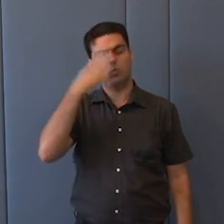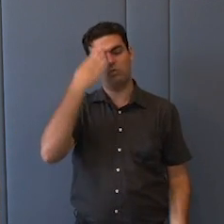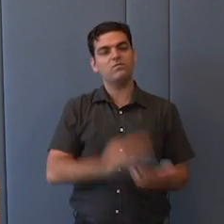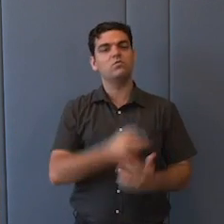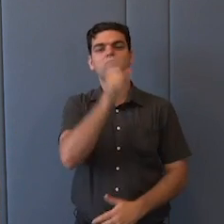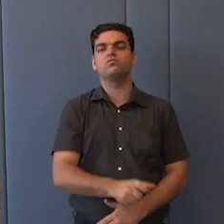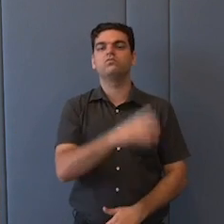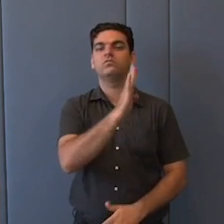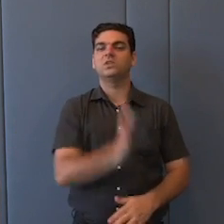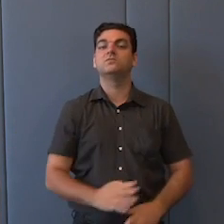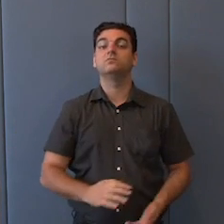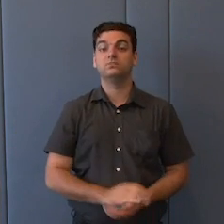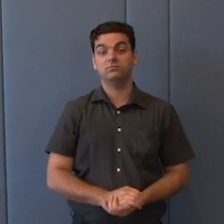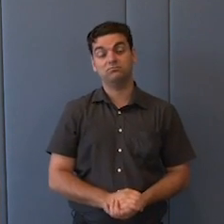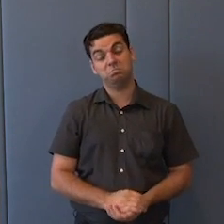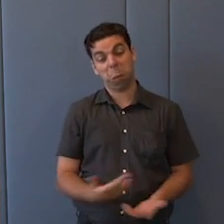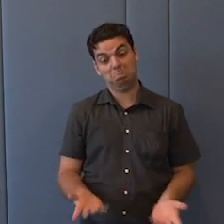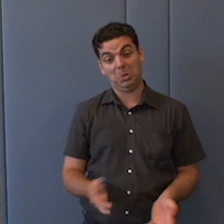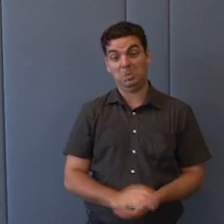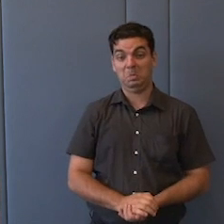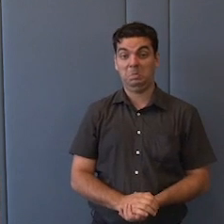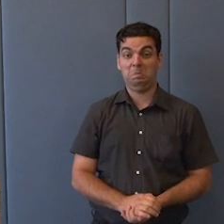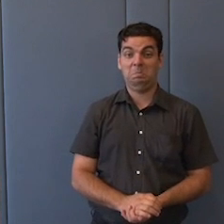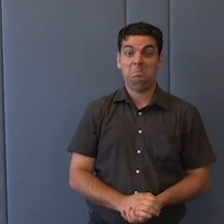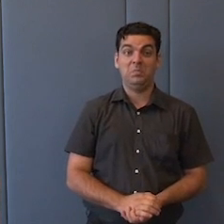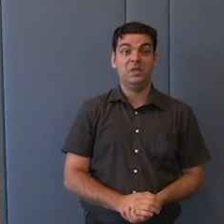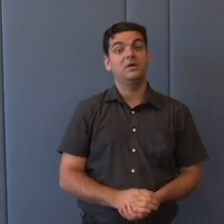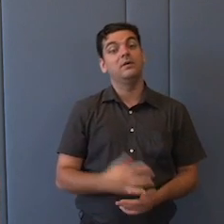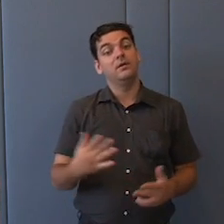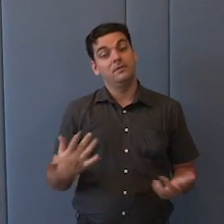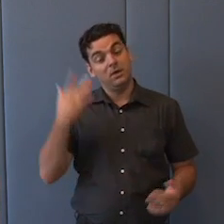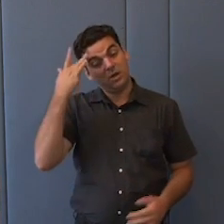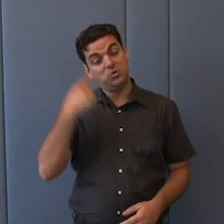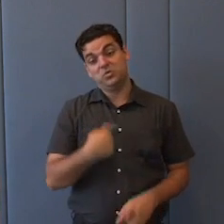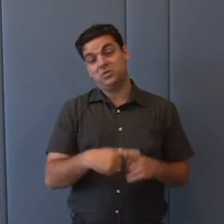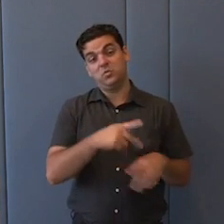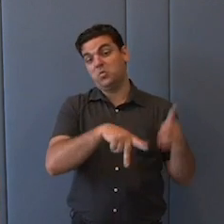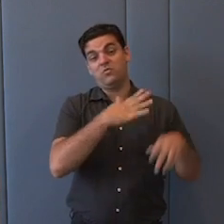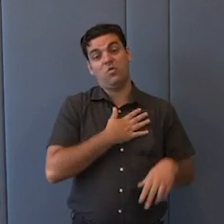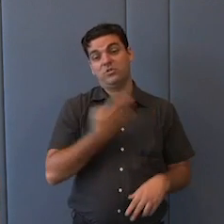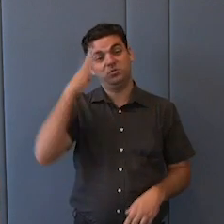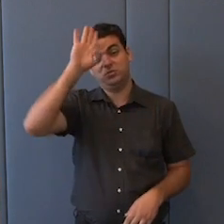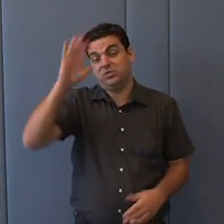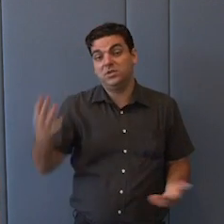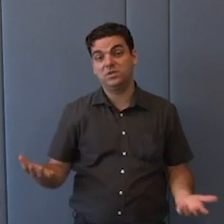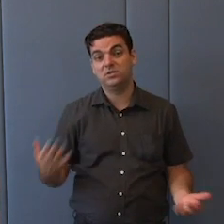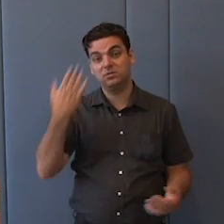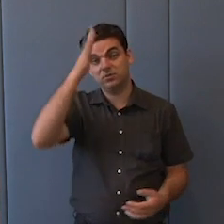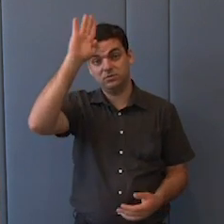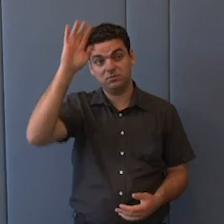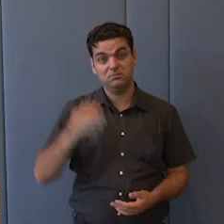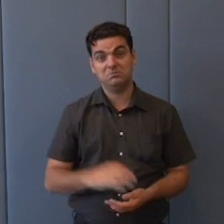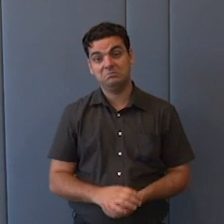E acho que é por isso que ele é tão querido pelo povo como é, porque ele é sentido como uma expressão